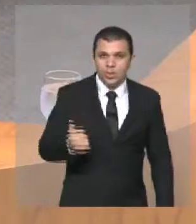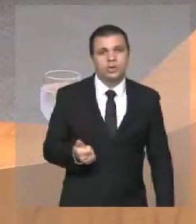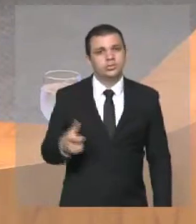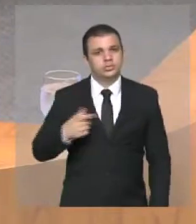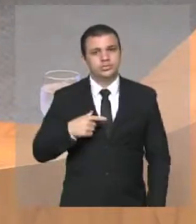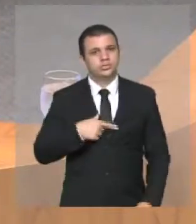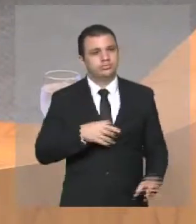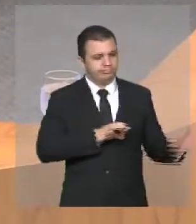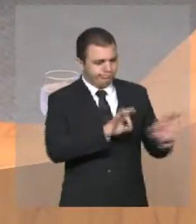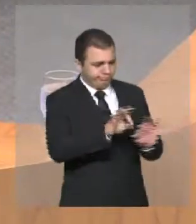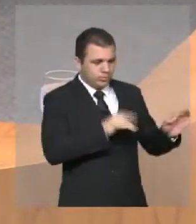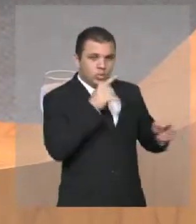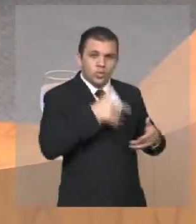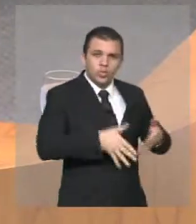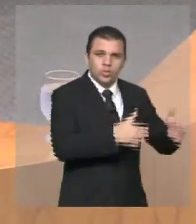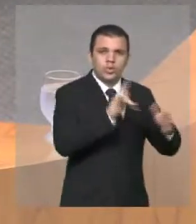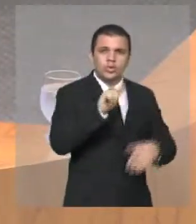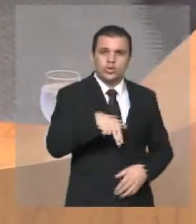do Rio Gangã.